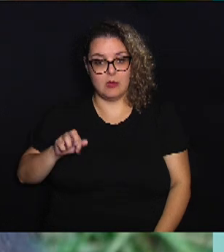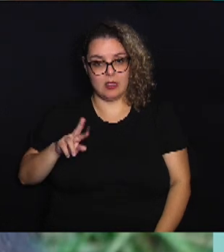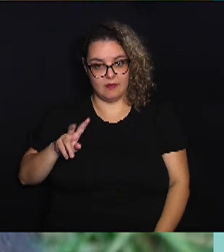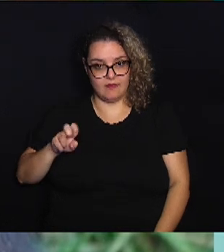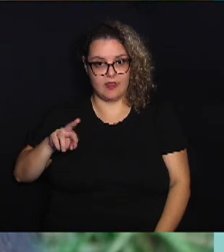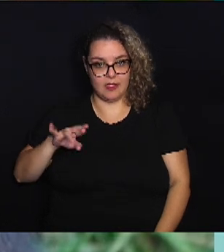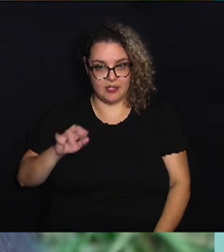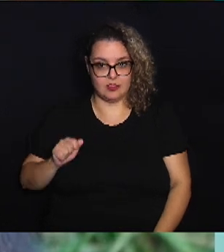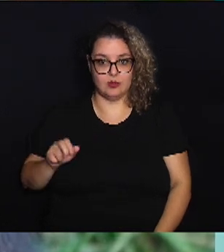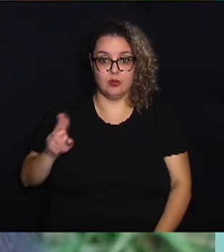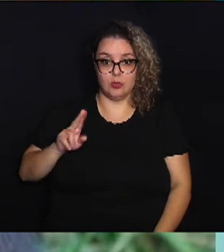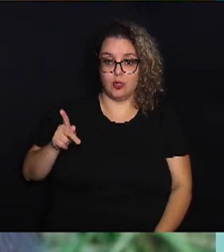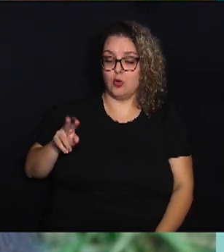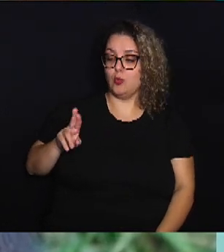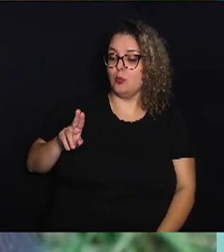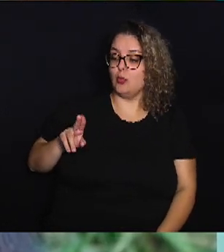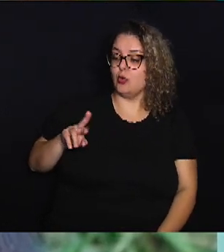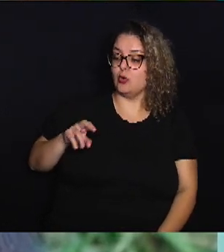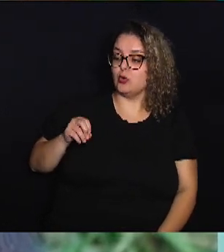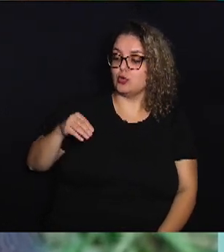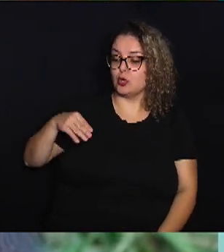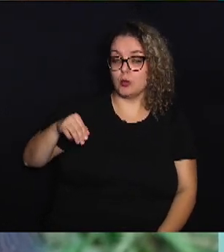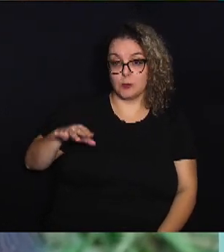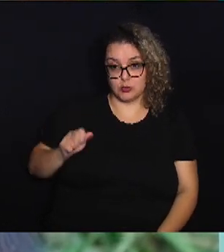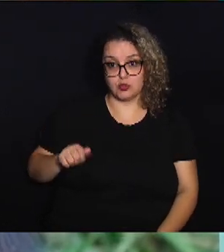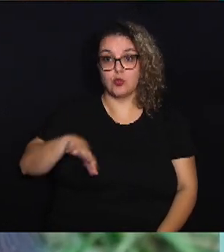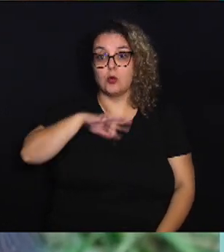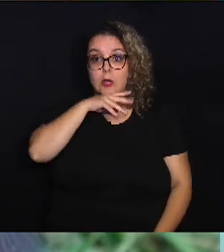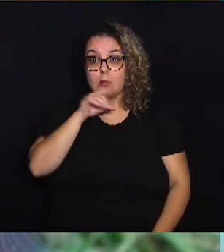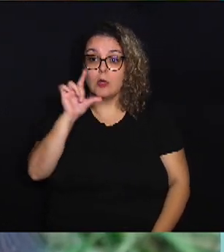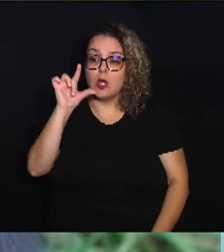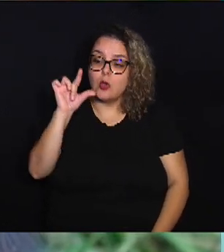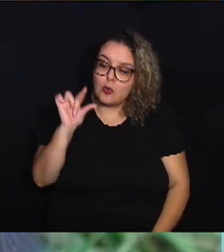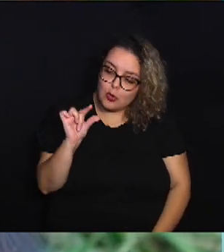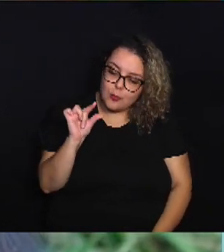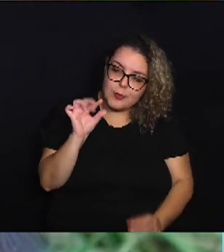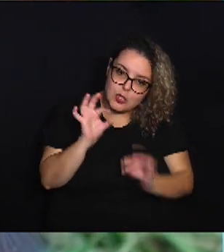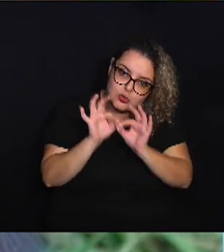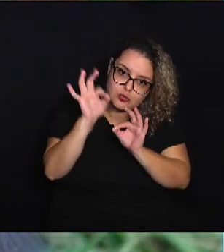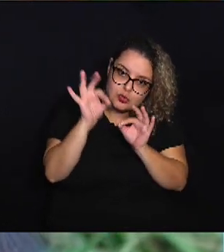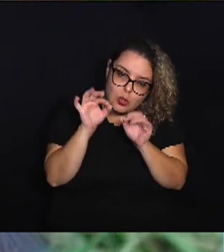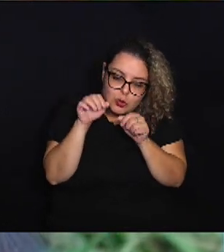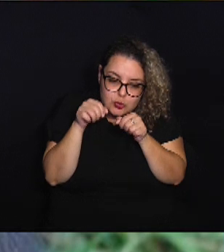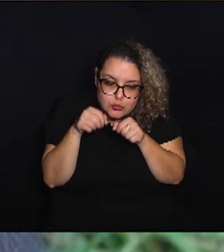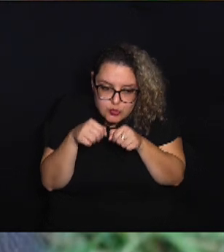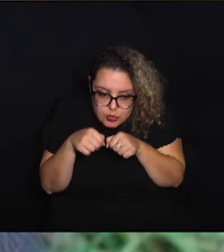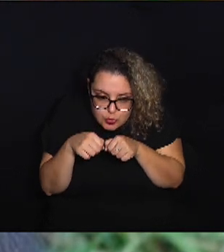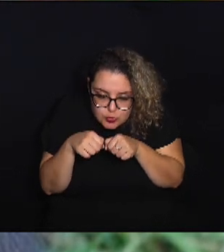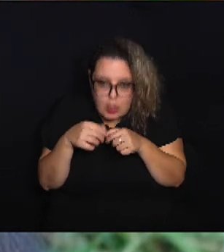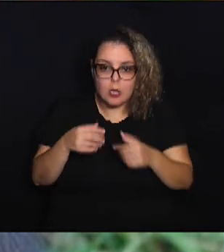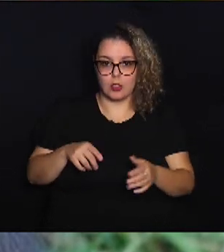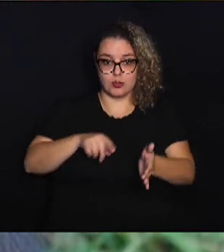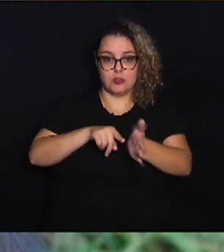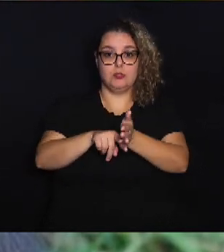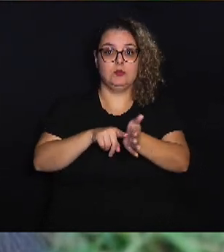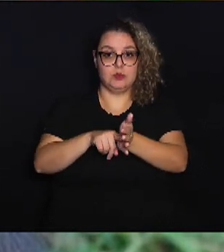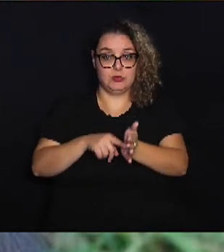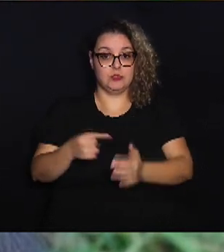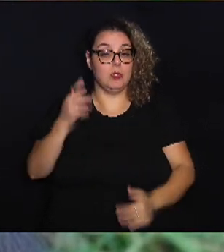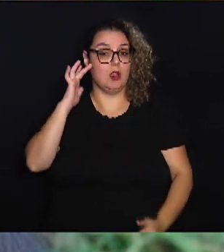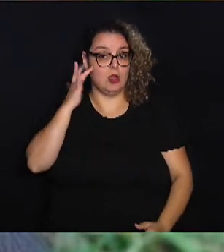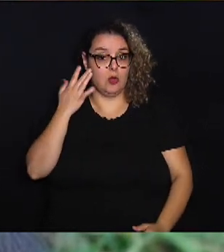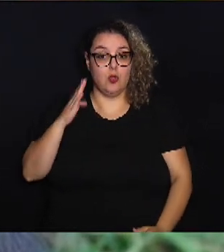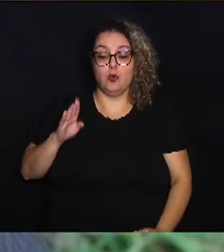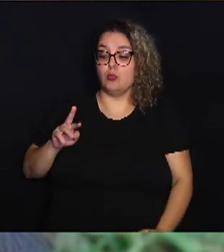como Buronius Manfred Schmid, o animal é o menor em tamanho e envergadura. Os pesquisadores estimam que o